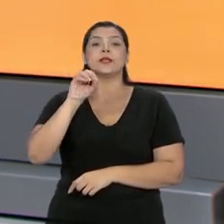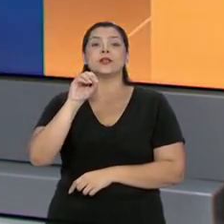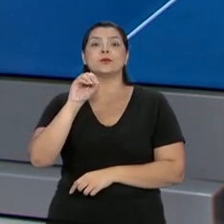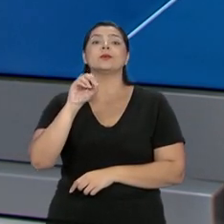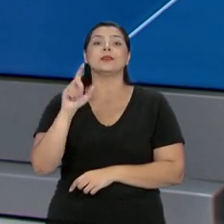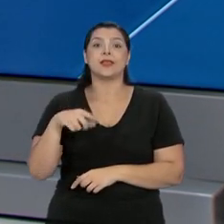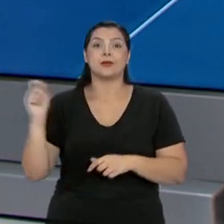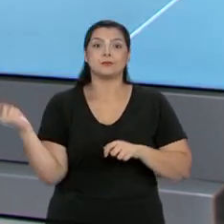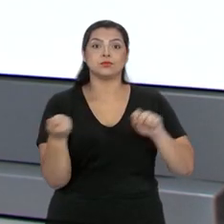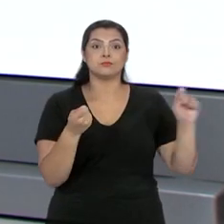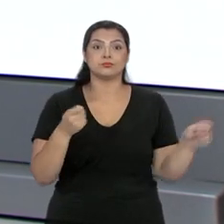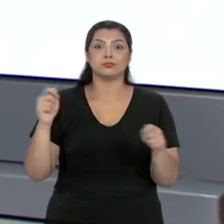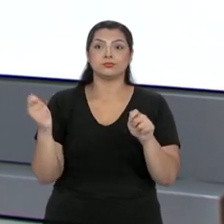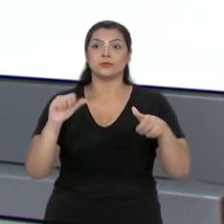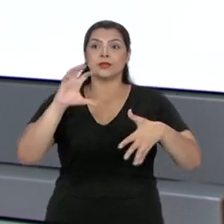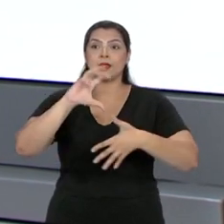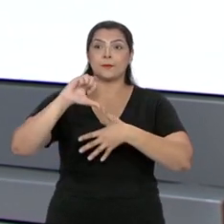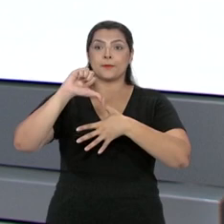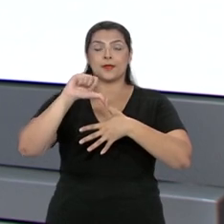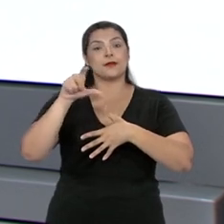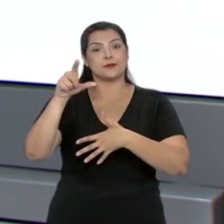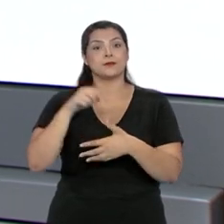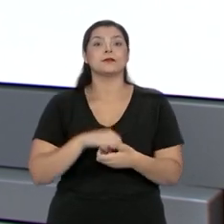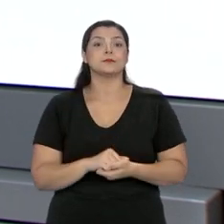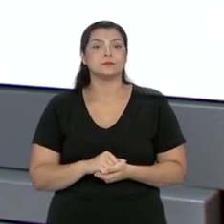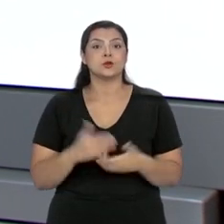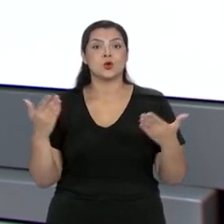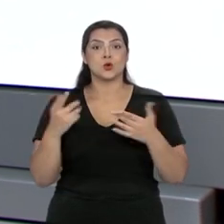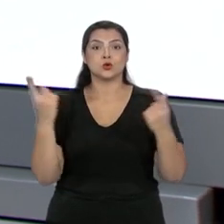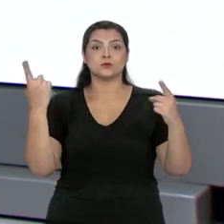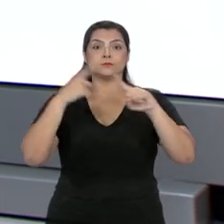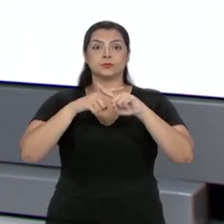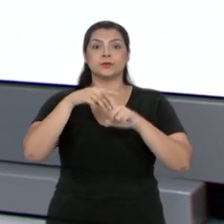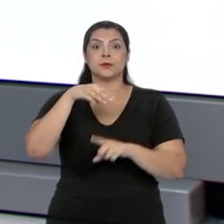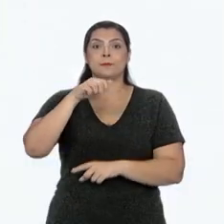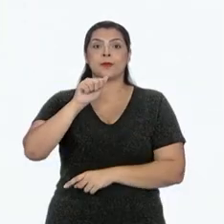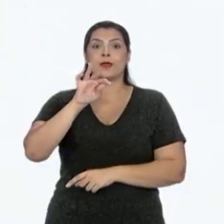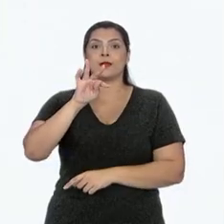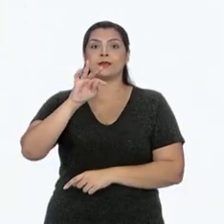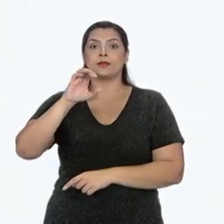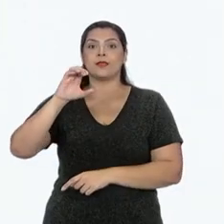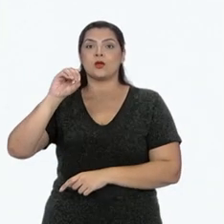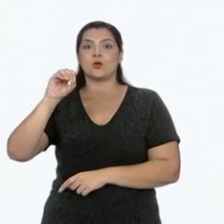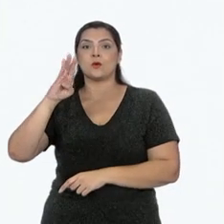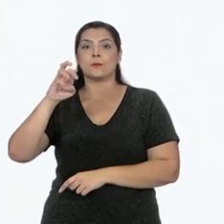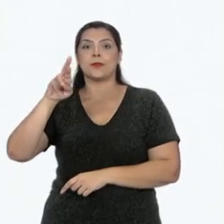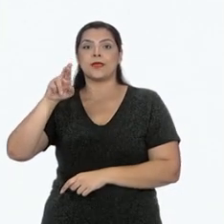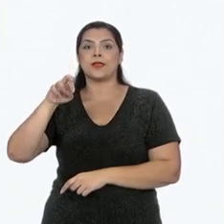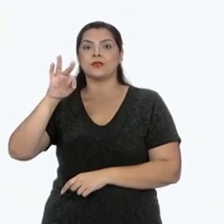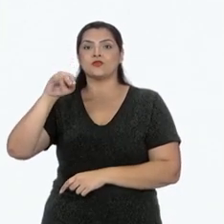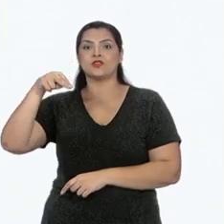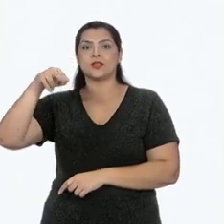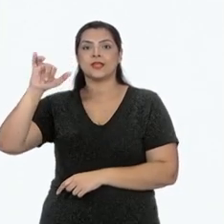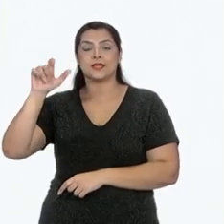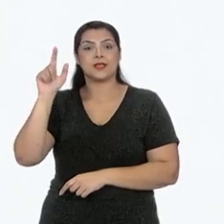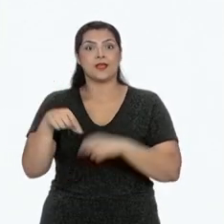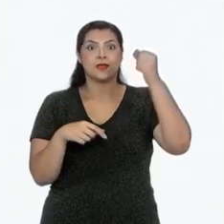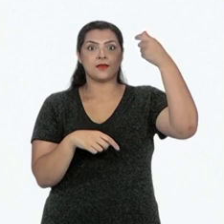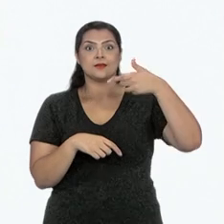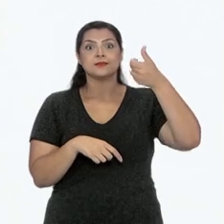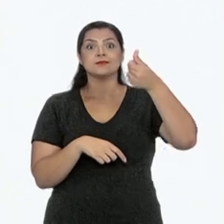importante da América do Sul. Ele enfrenta hoje o italiano Matteo Berrettini, que é o número 6 no ranking mundial.